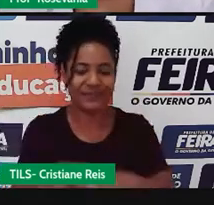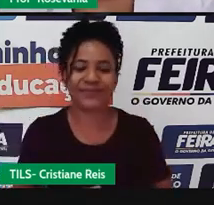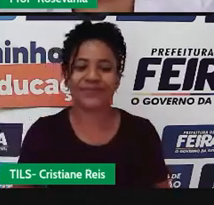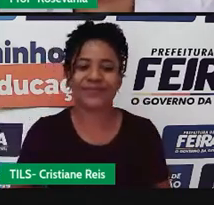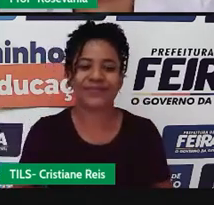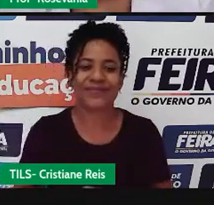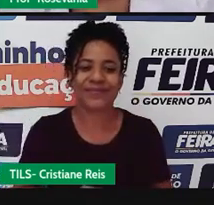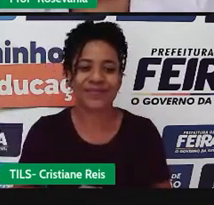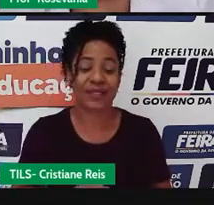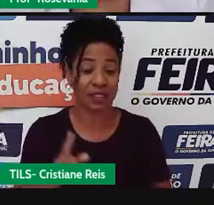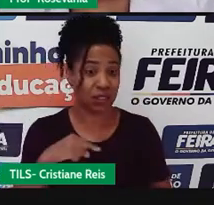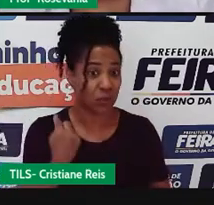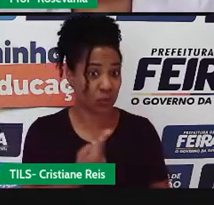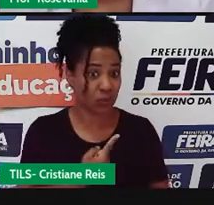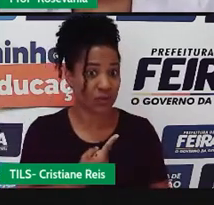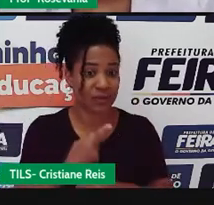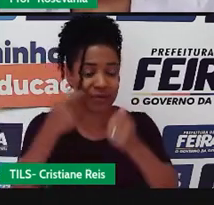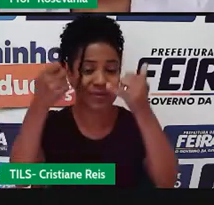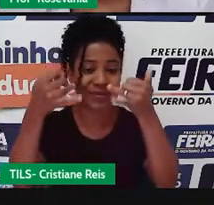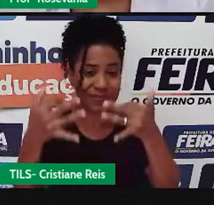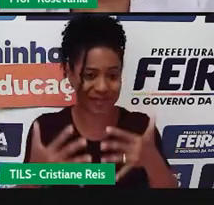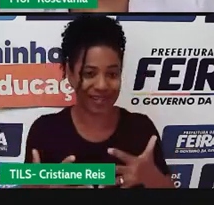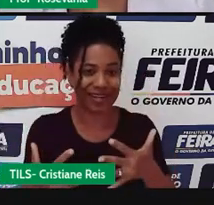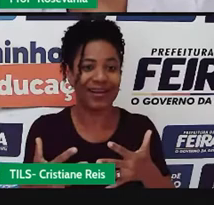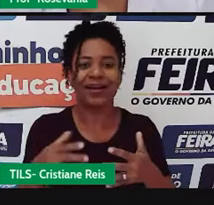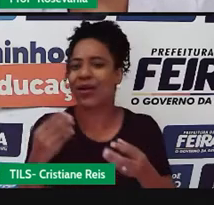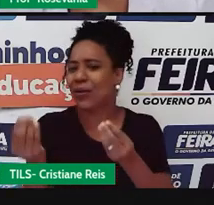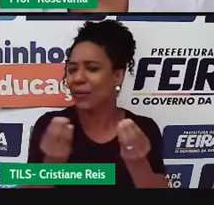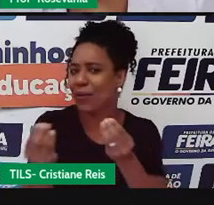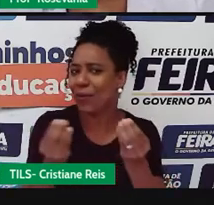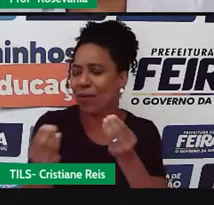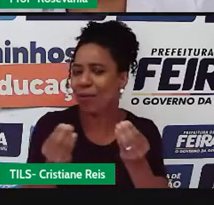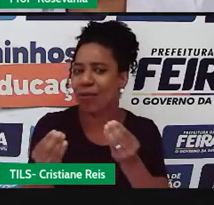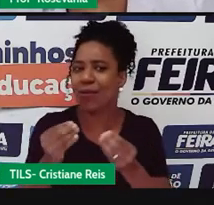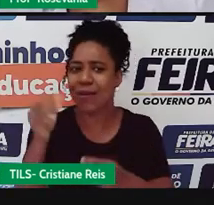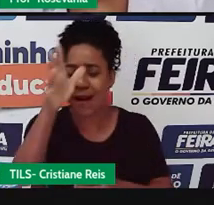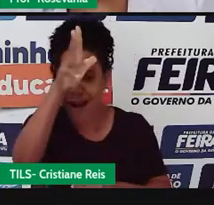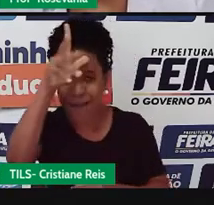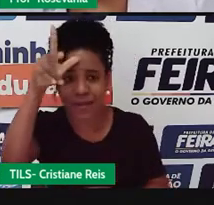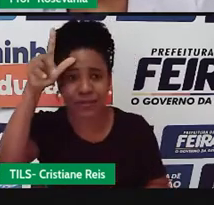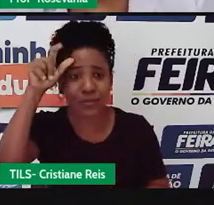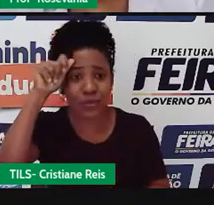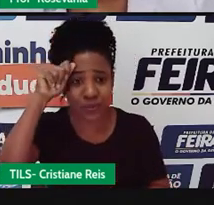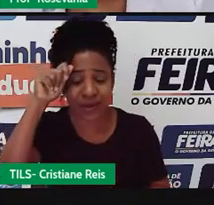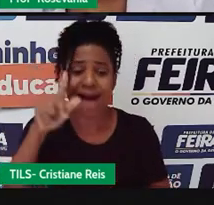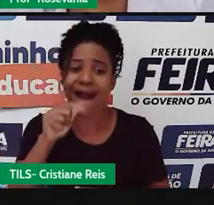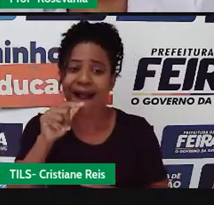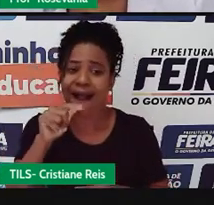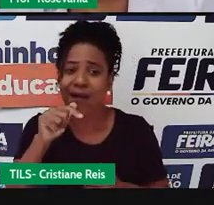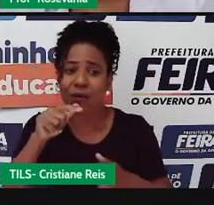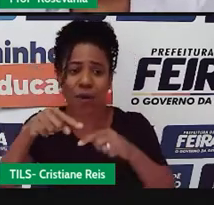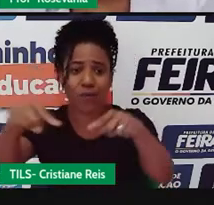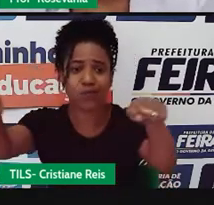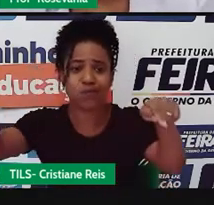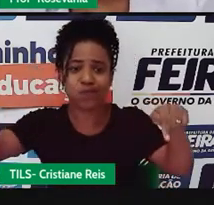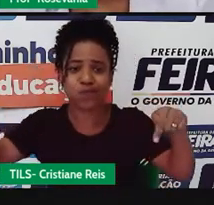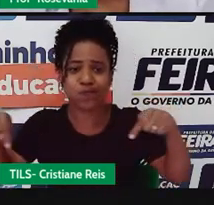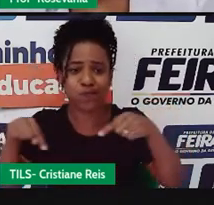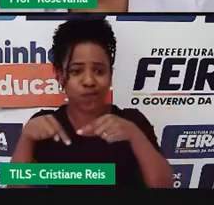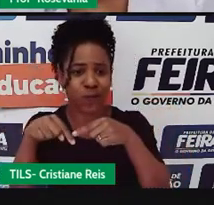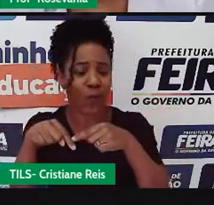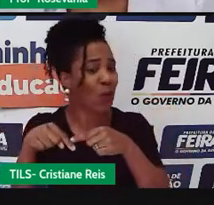sobre a bacia hidrográfica da Amazônia. Como eu falei pra vocês, ficou facinho porque normalmente as bacias